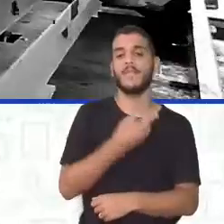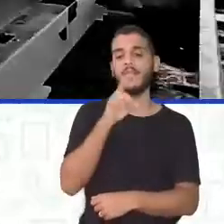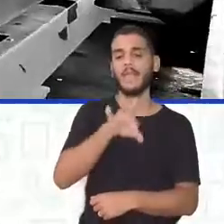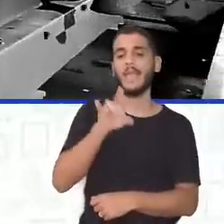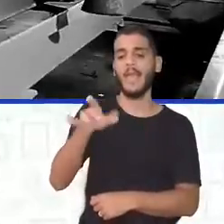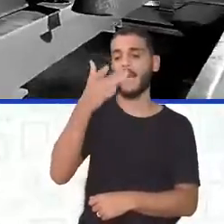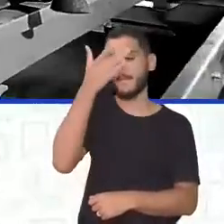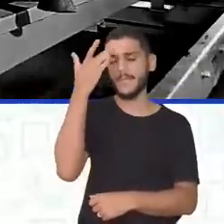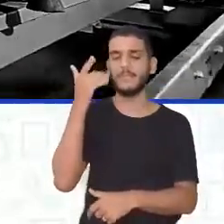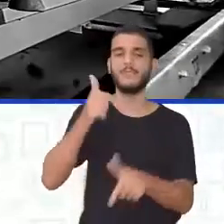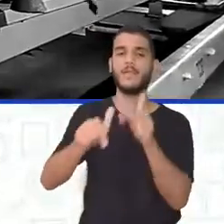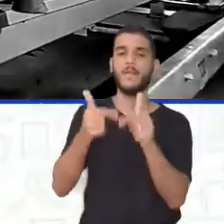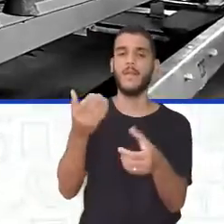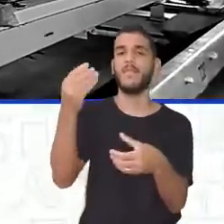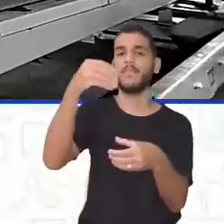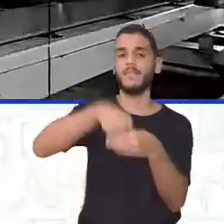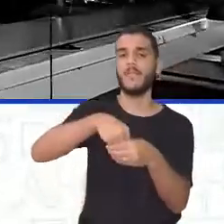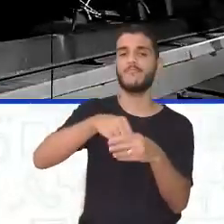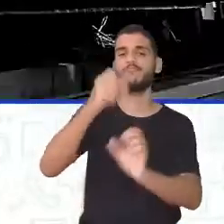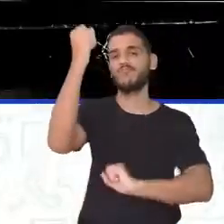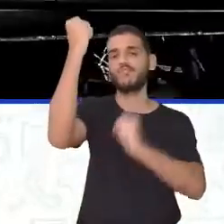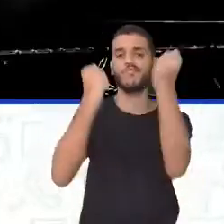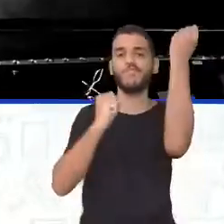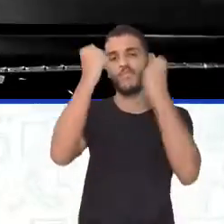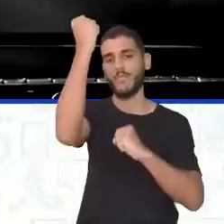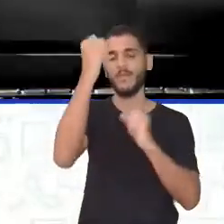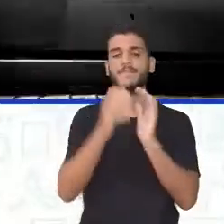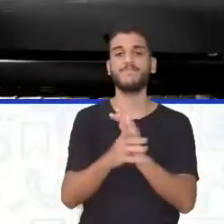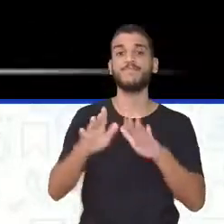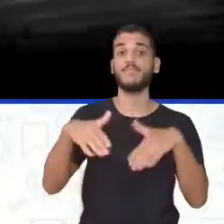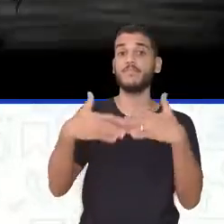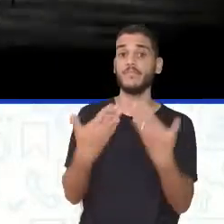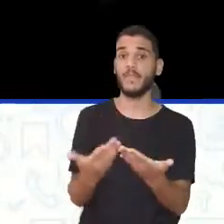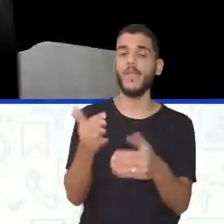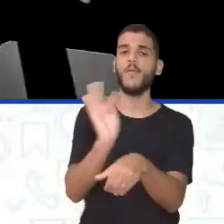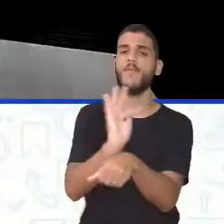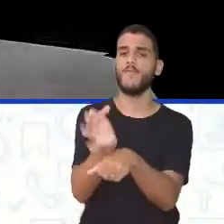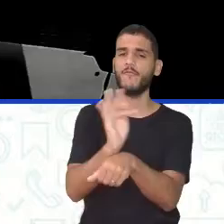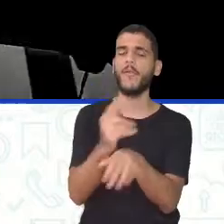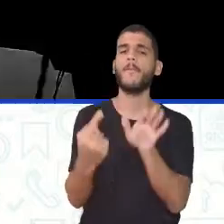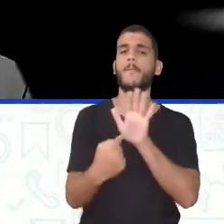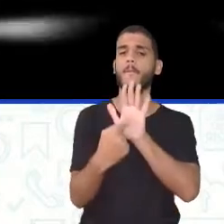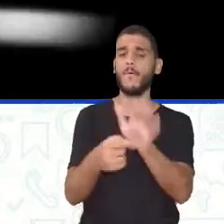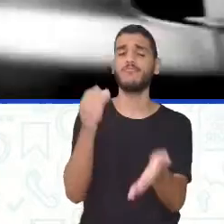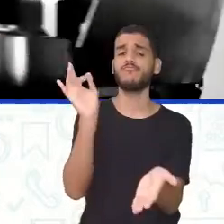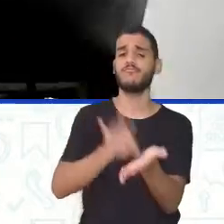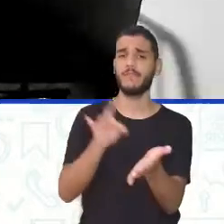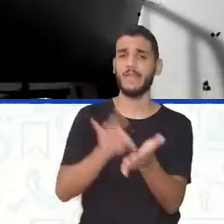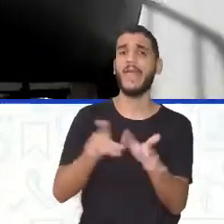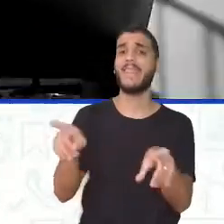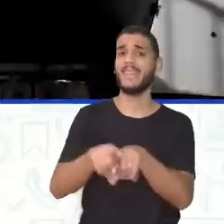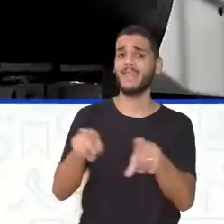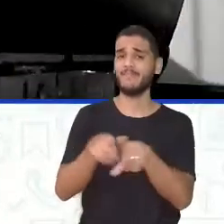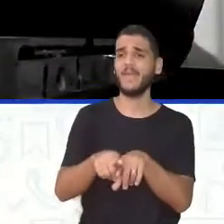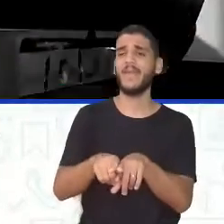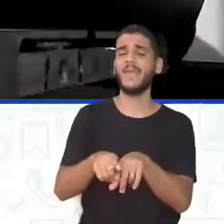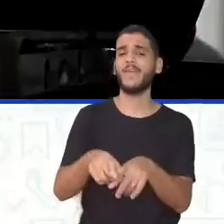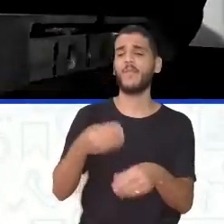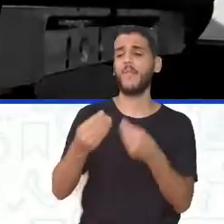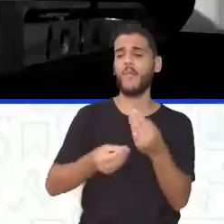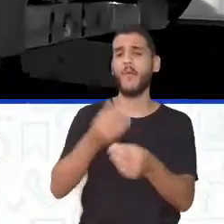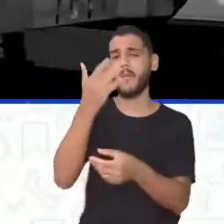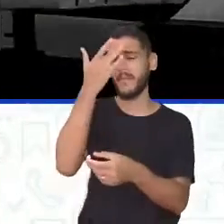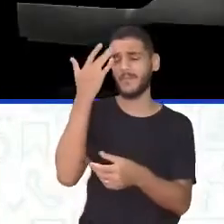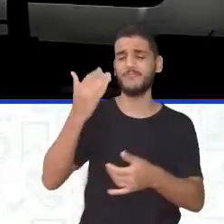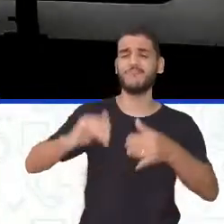trabalhavam na fábrica, né? E aí, ali, naquele filme, retrata muito bem. Inclusive da exploração humana, viu, professora